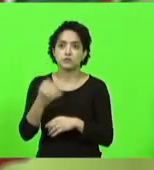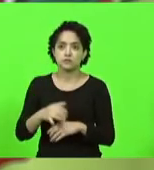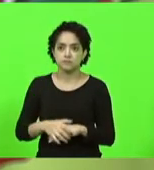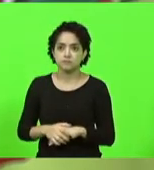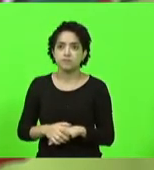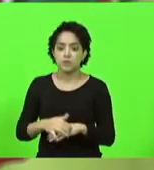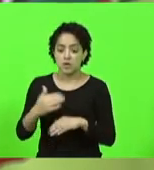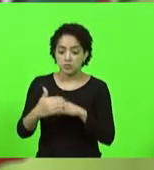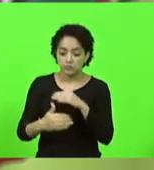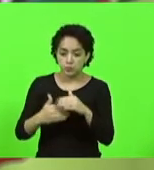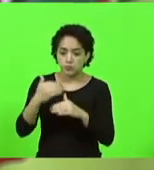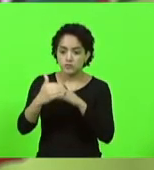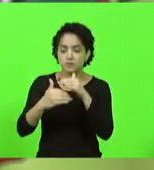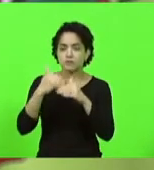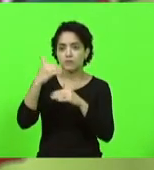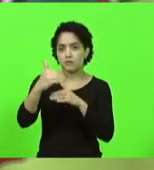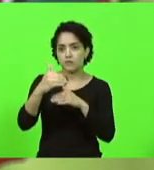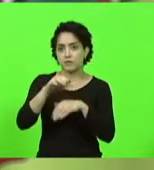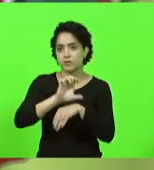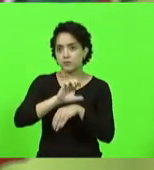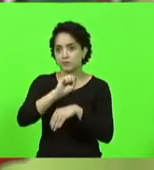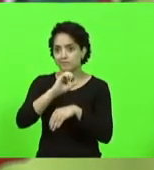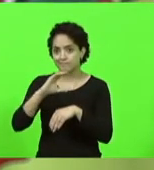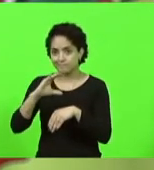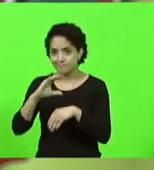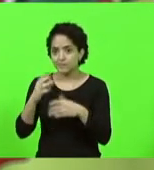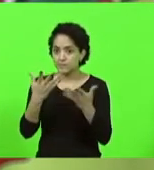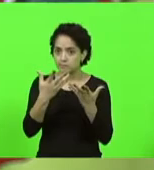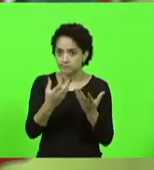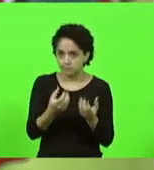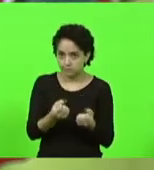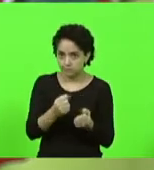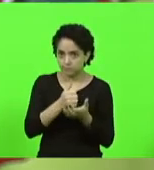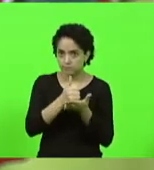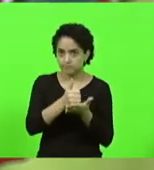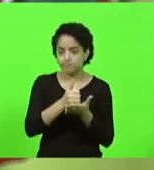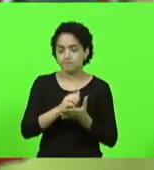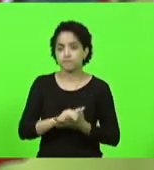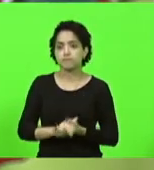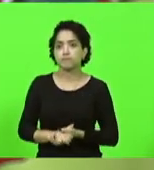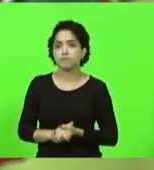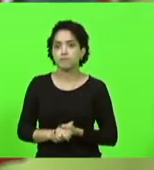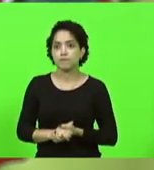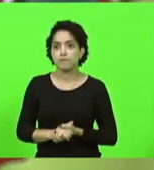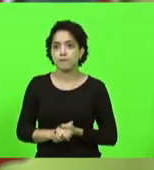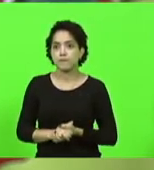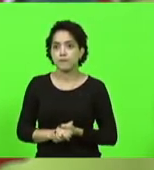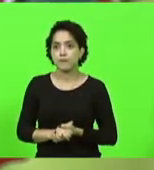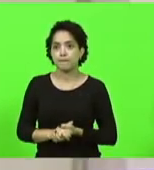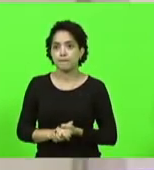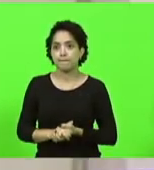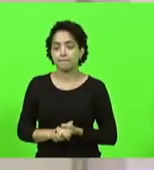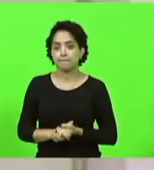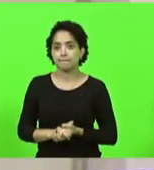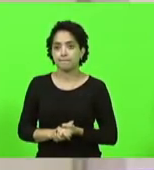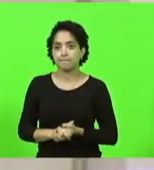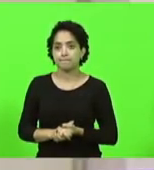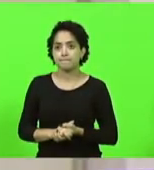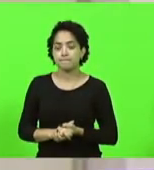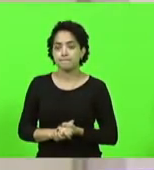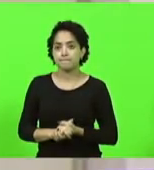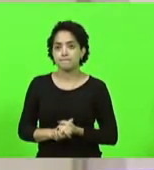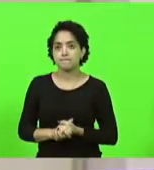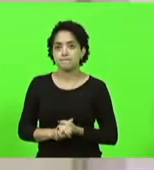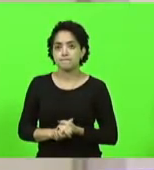o desenvolvimento de Santa Catarina e estão acolhidos nas políticas do nosso gabinete. Muito obrigada. Obrigado, deputada